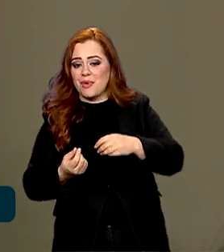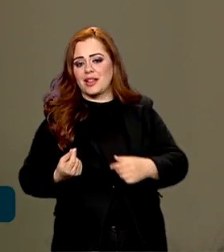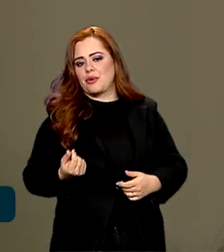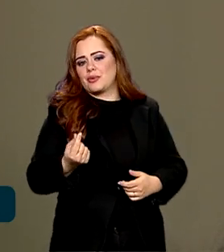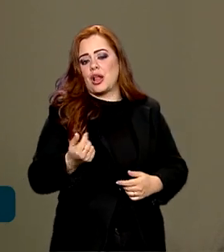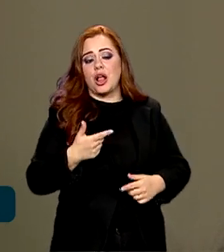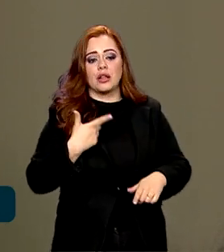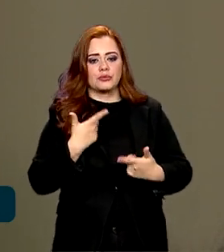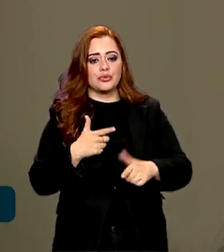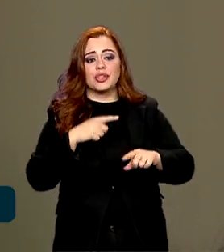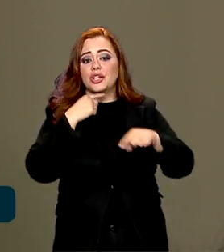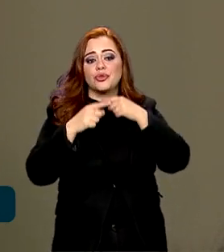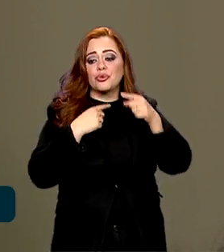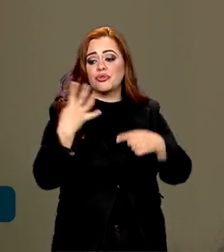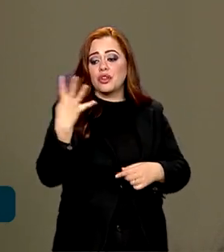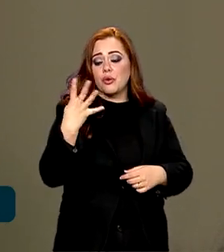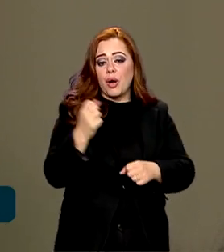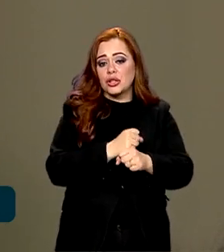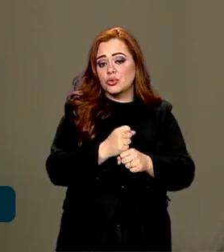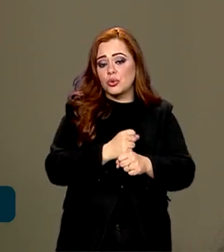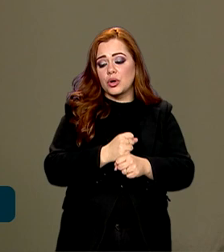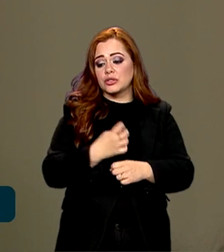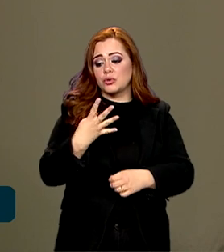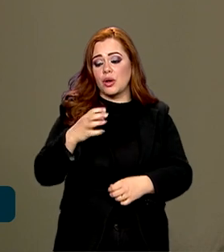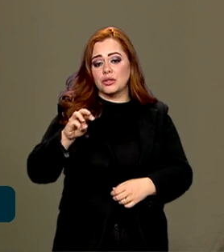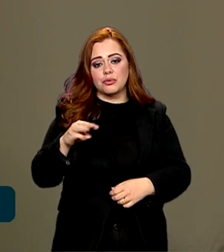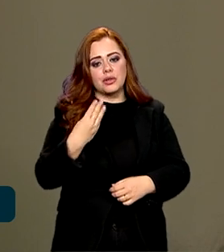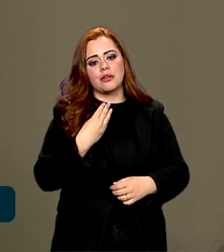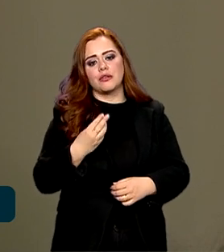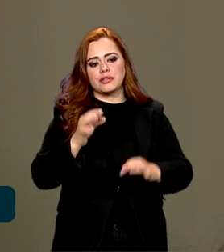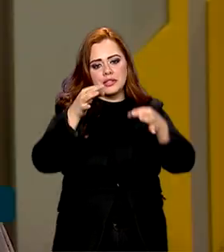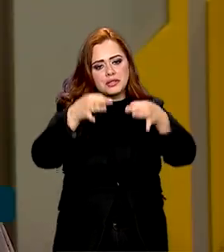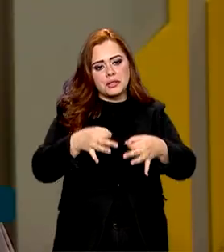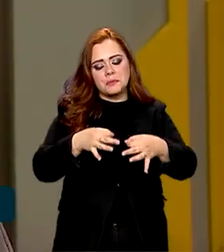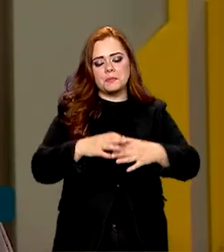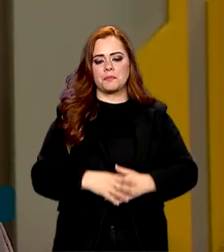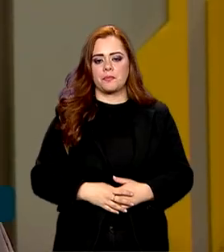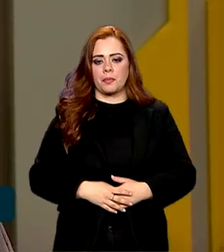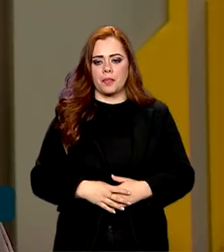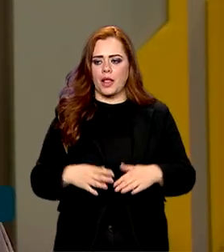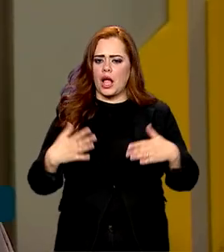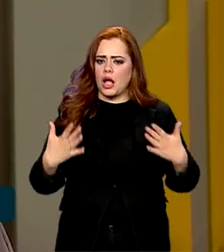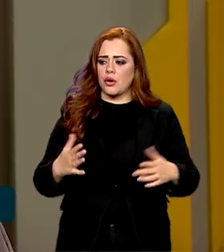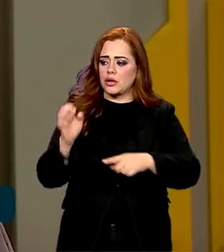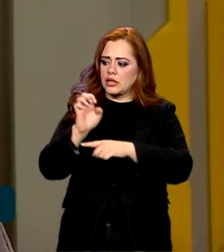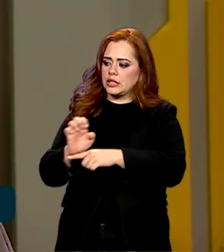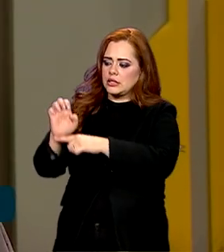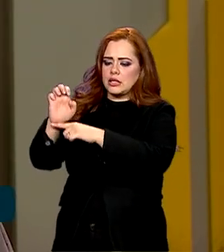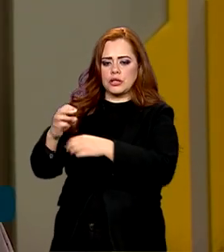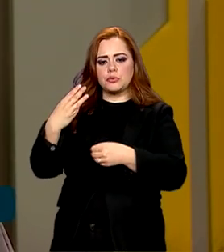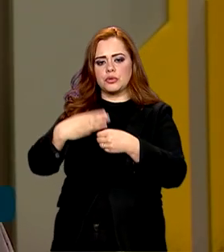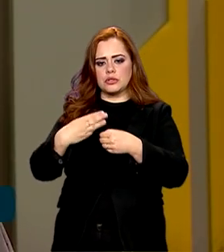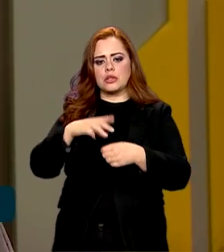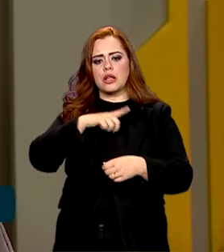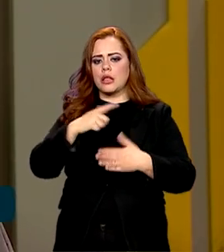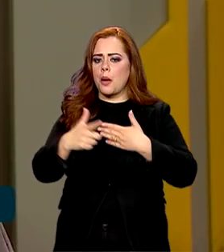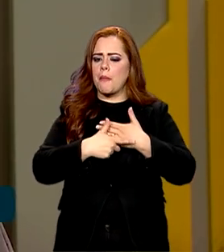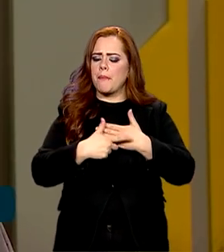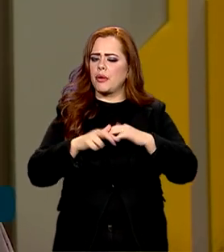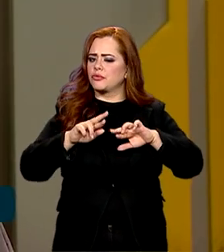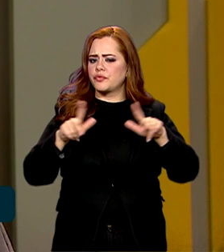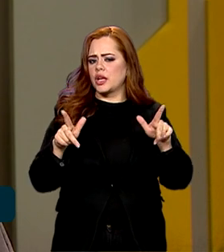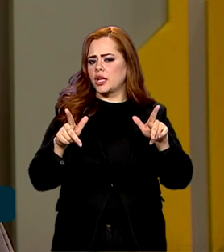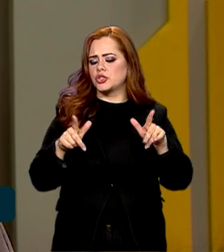dúvida que em quatro anos esse número de quatro milhões é execuível. Agora, César, estados e municípios vão ter um papel diferenciado